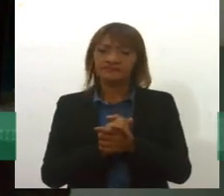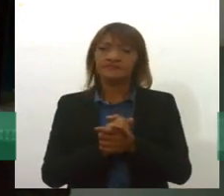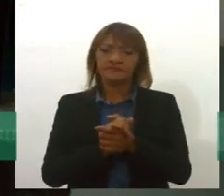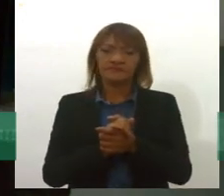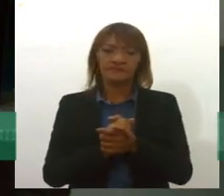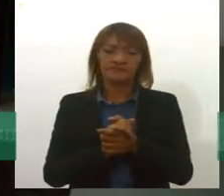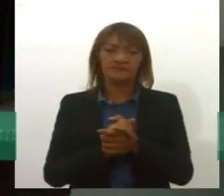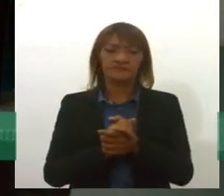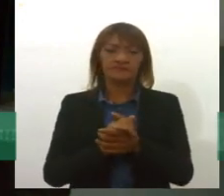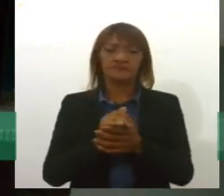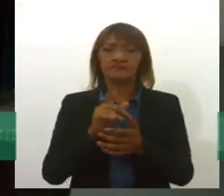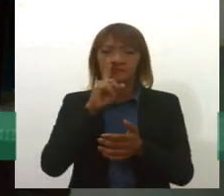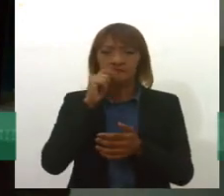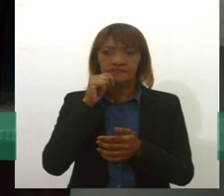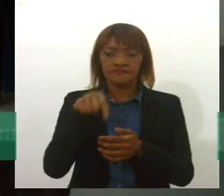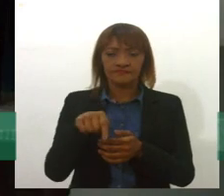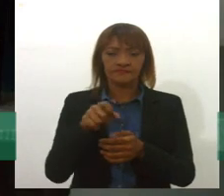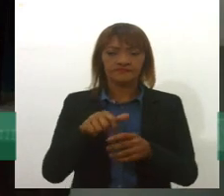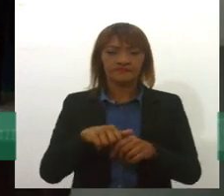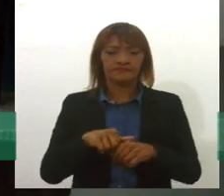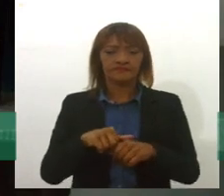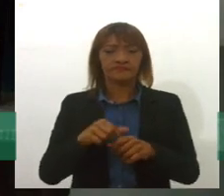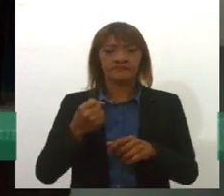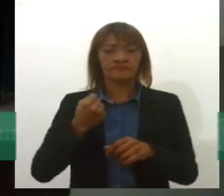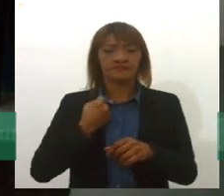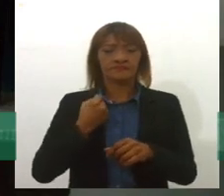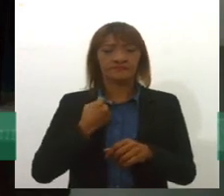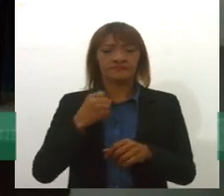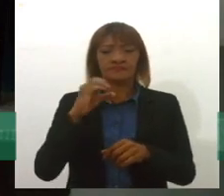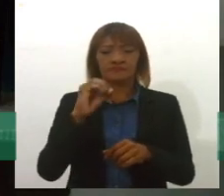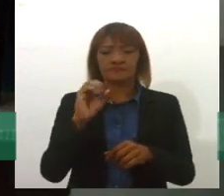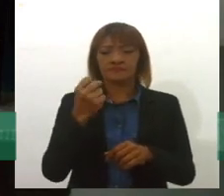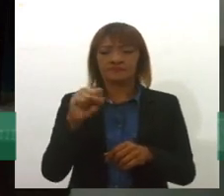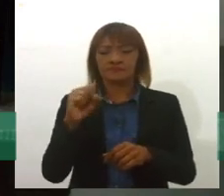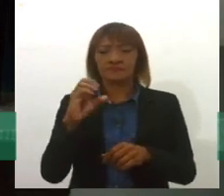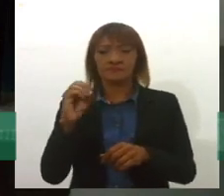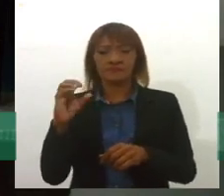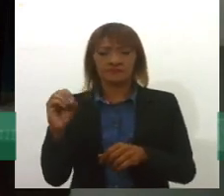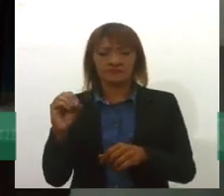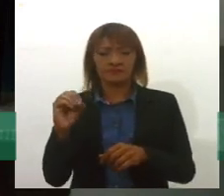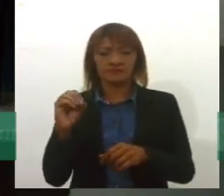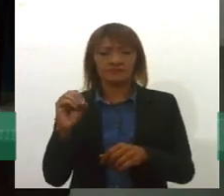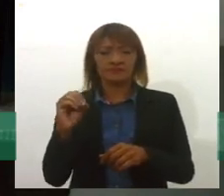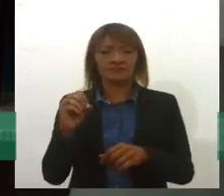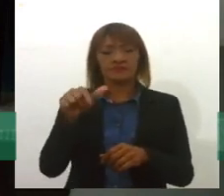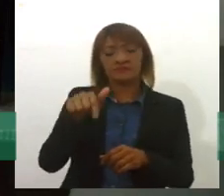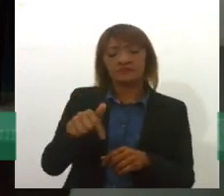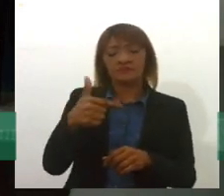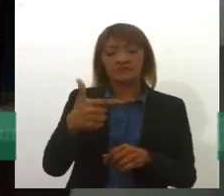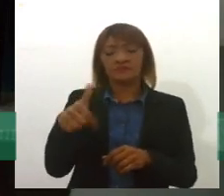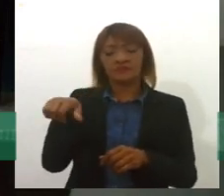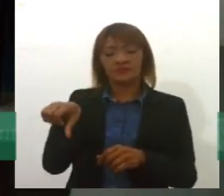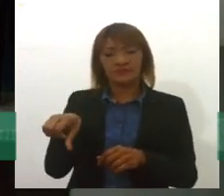município de Aracaju. O número é o 0800-729